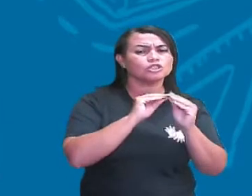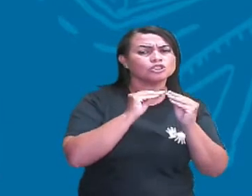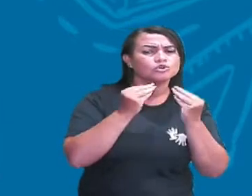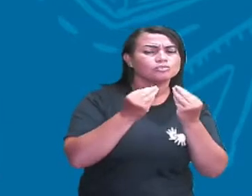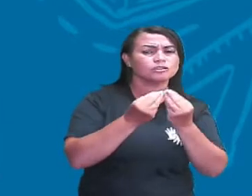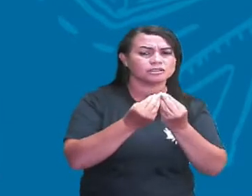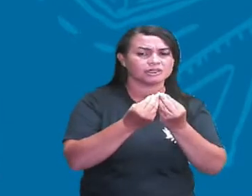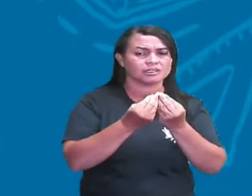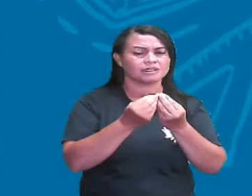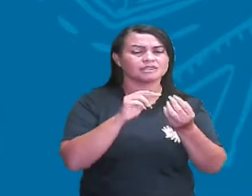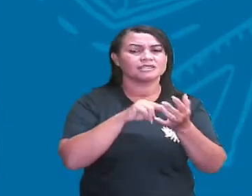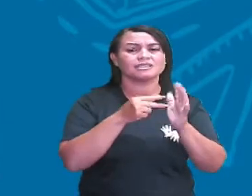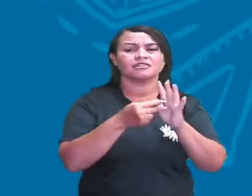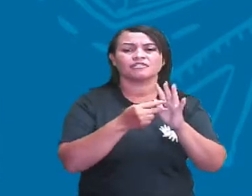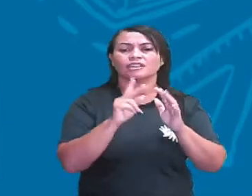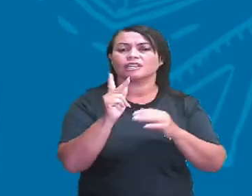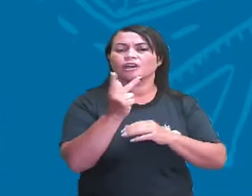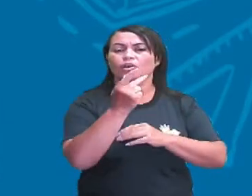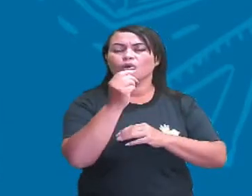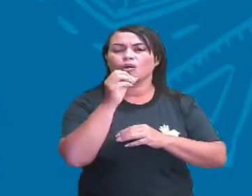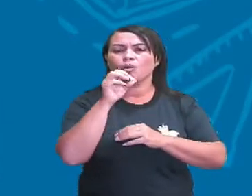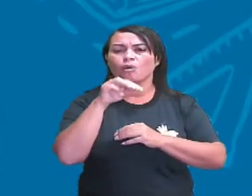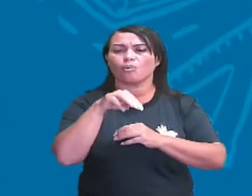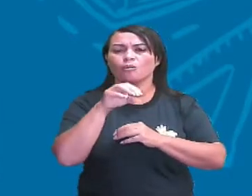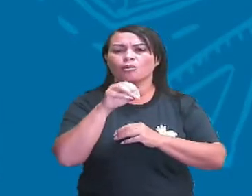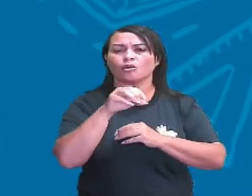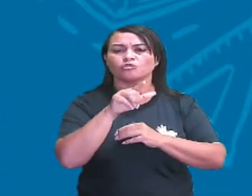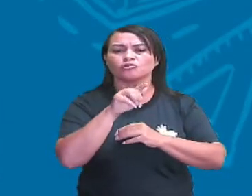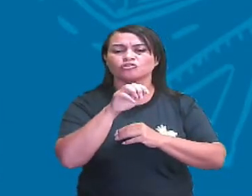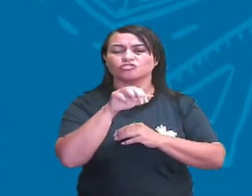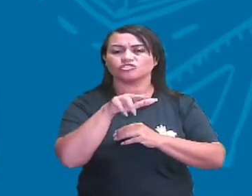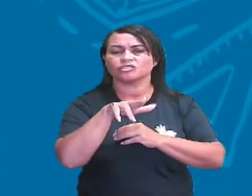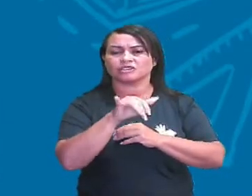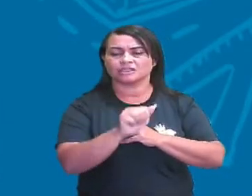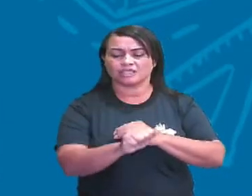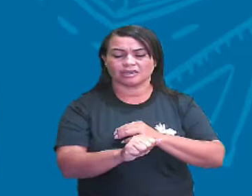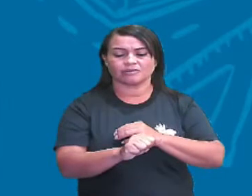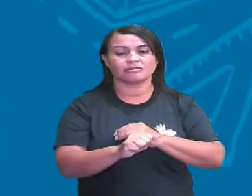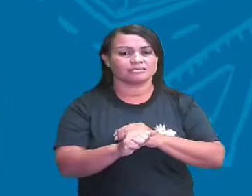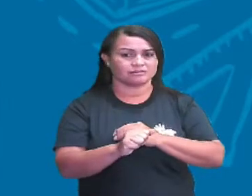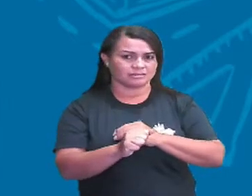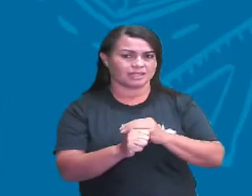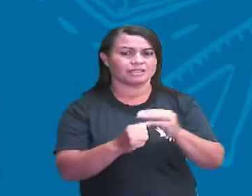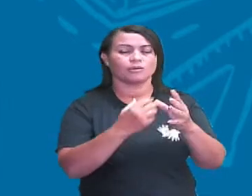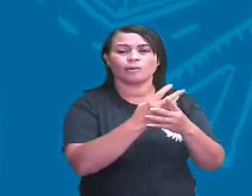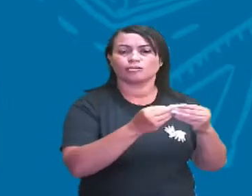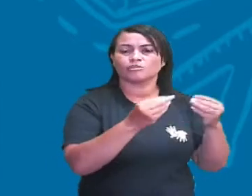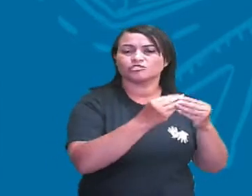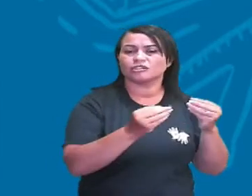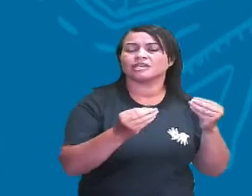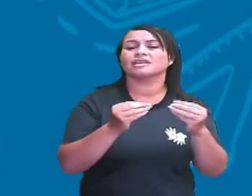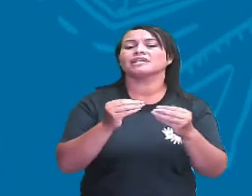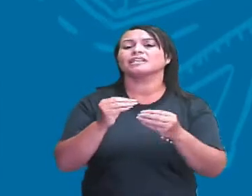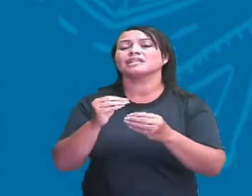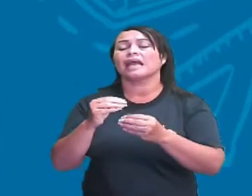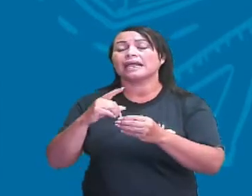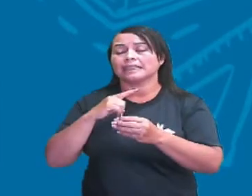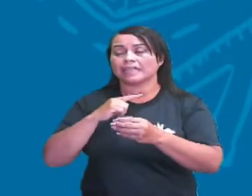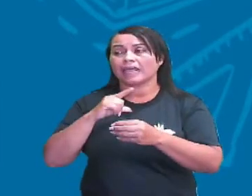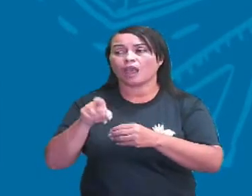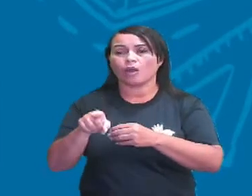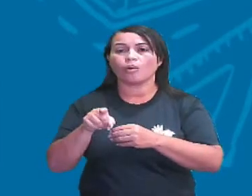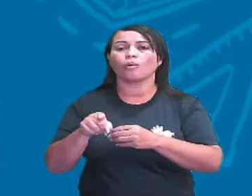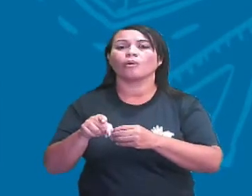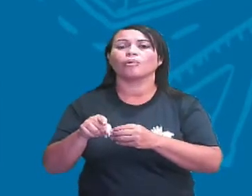chamamos de mistura homogênea. E uma substância que mostra diversos aspectos, diversas cores, nós vamos chamá-la de mistura